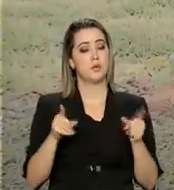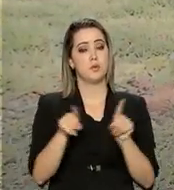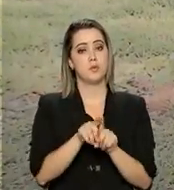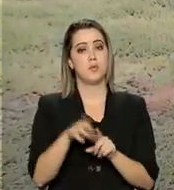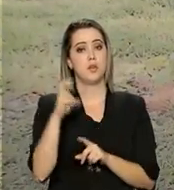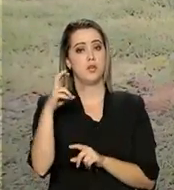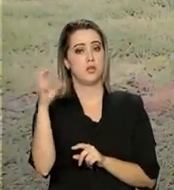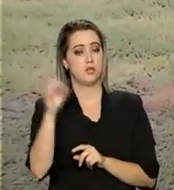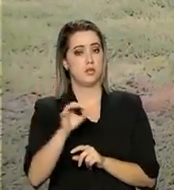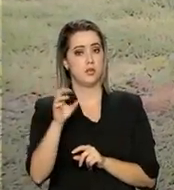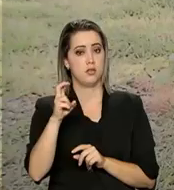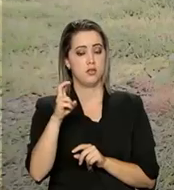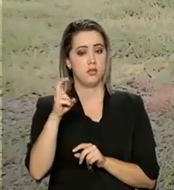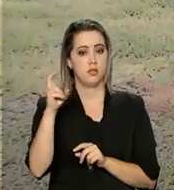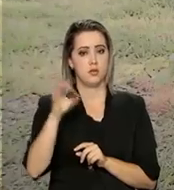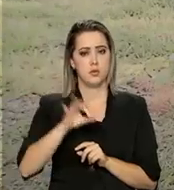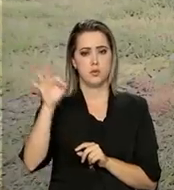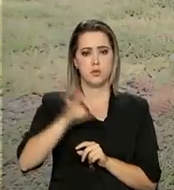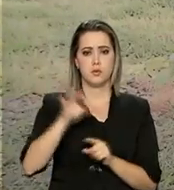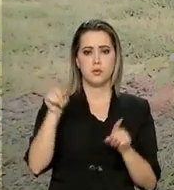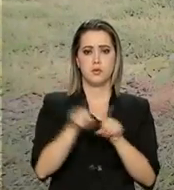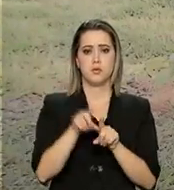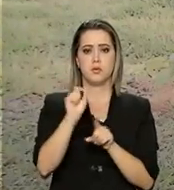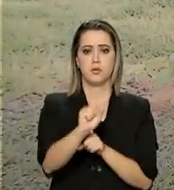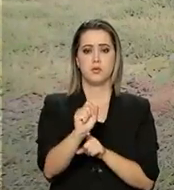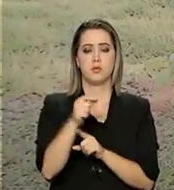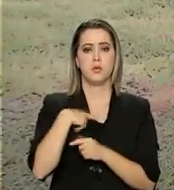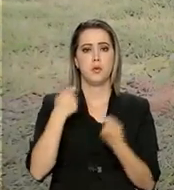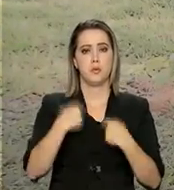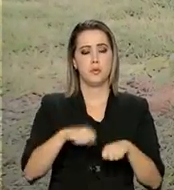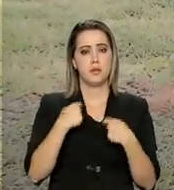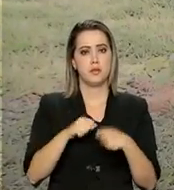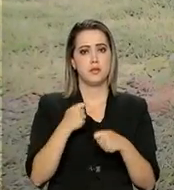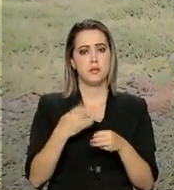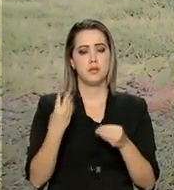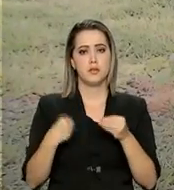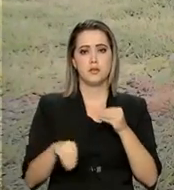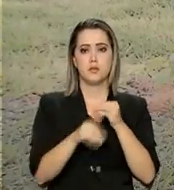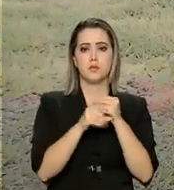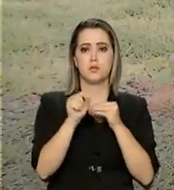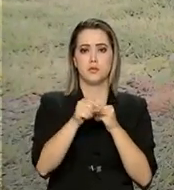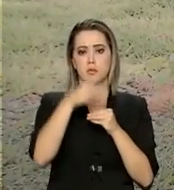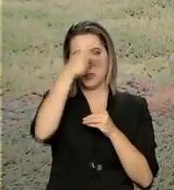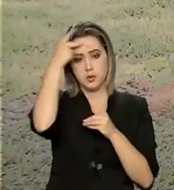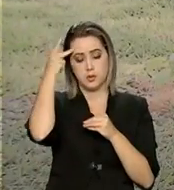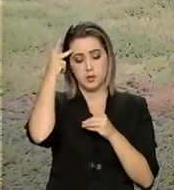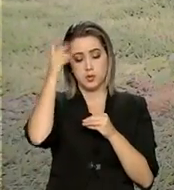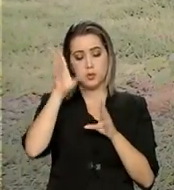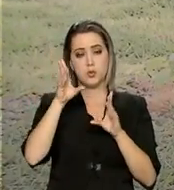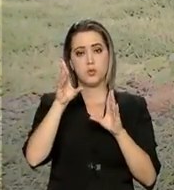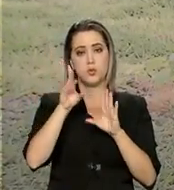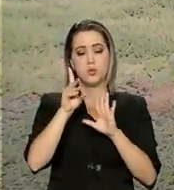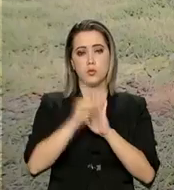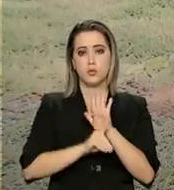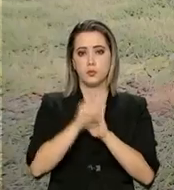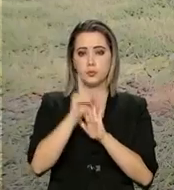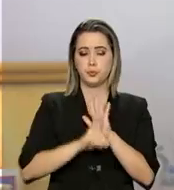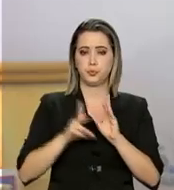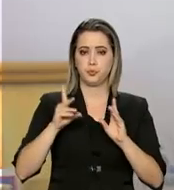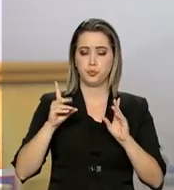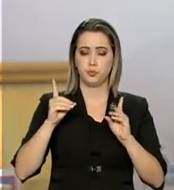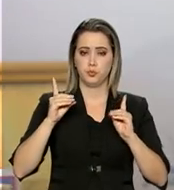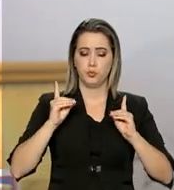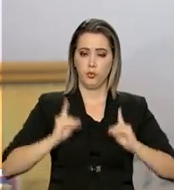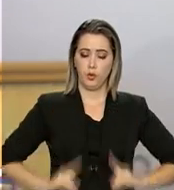dos equipamentos de lazer e brinquedos terão que ser adaptados para pessoas com mobilidade reduzida e deficiência visual.